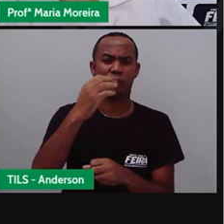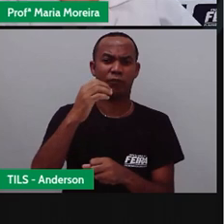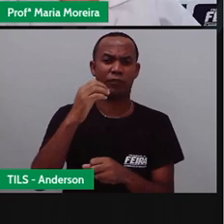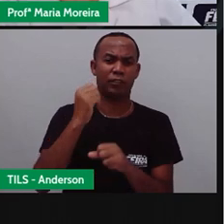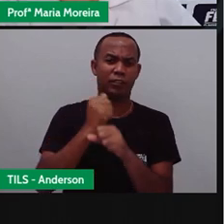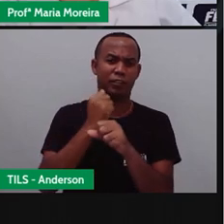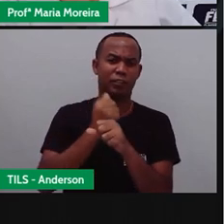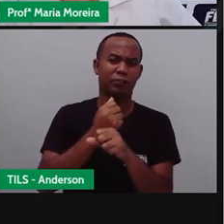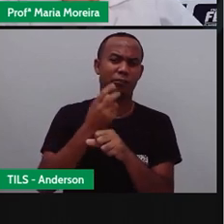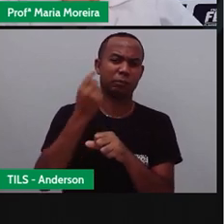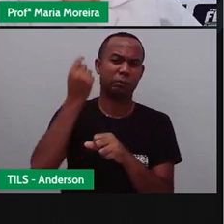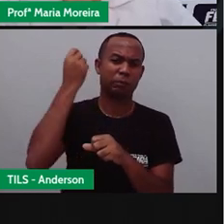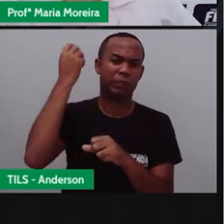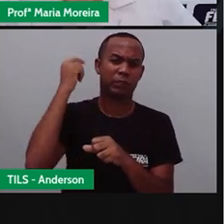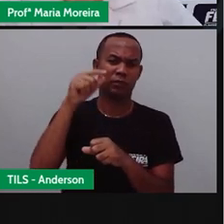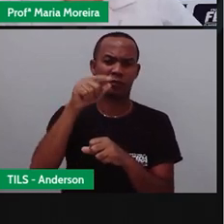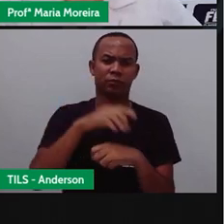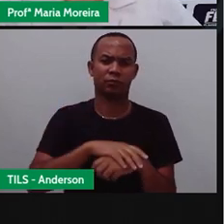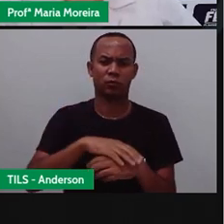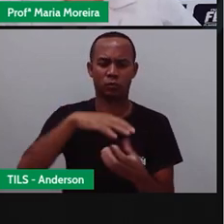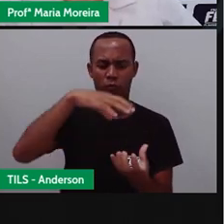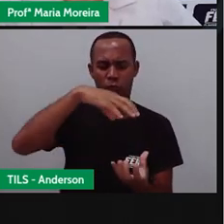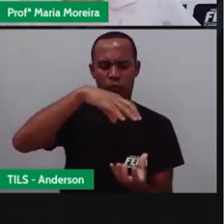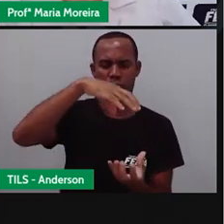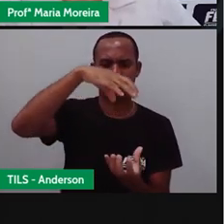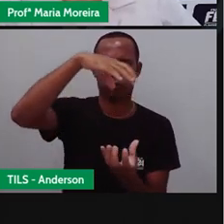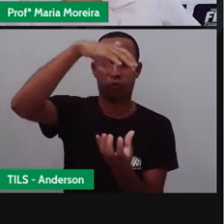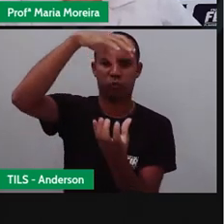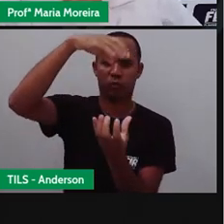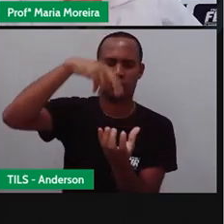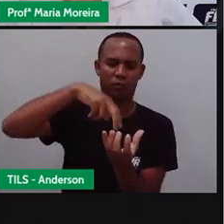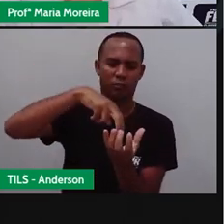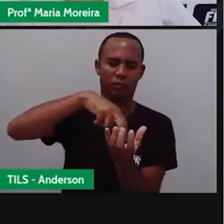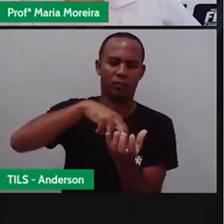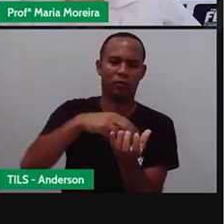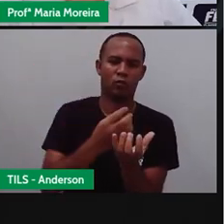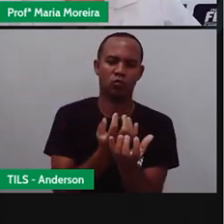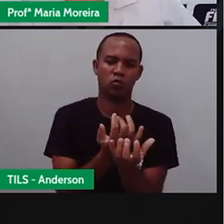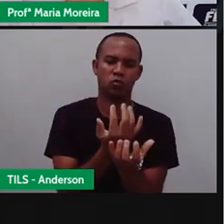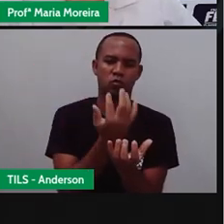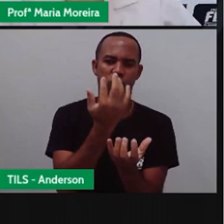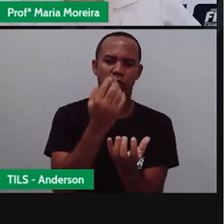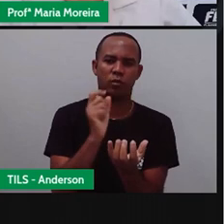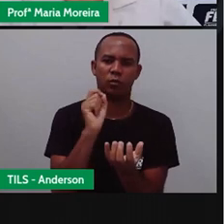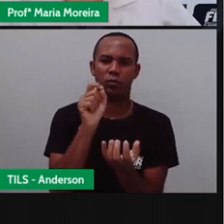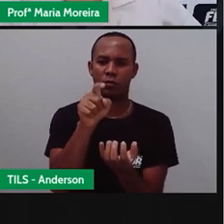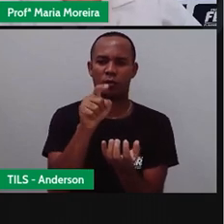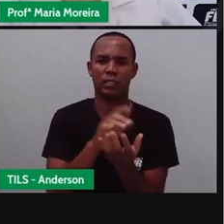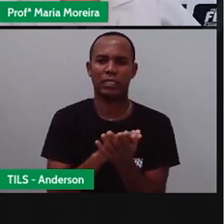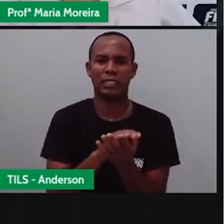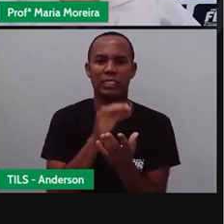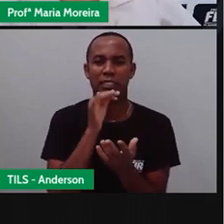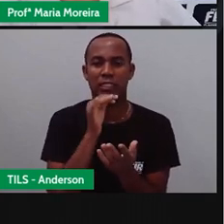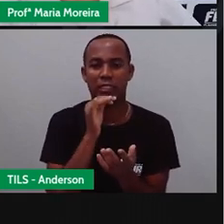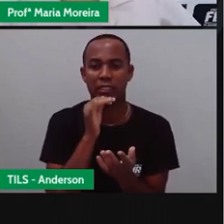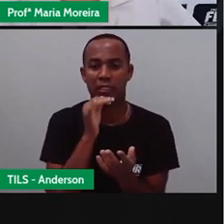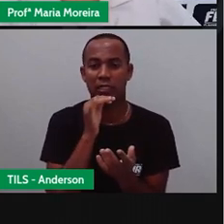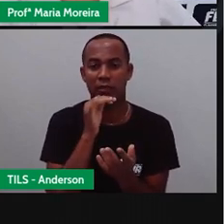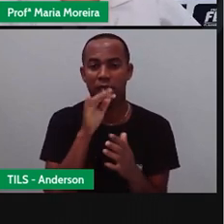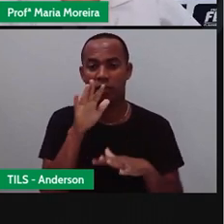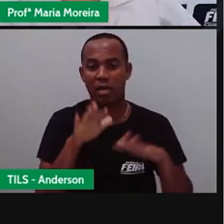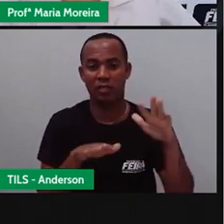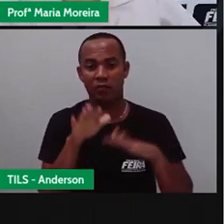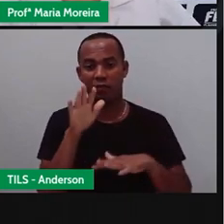como funciona o quê? Um balão, né, de ar quente. Mas o voo nesses balões, ele era prejudicado pela